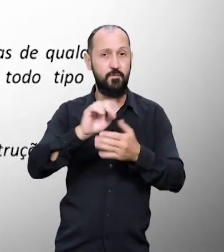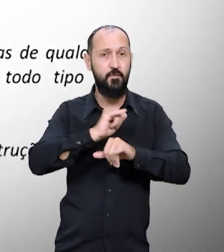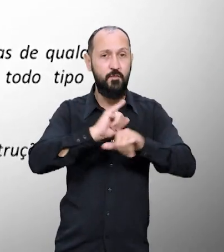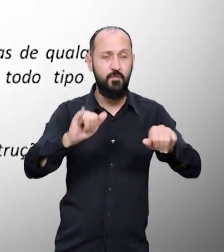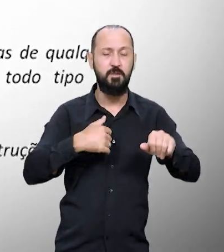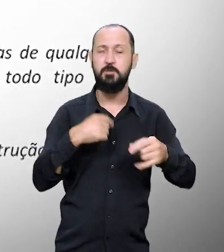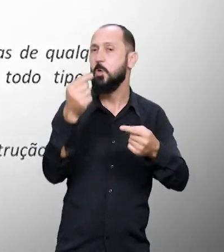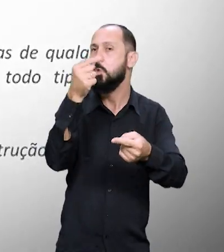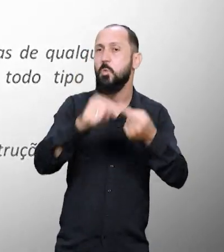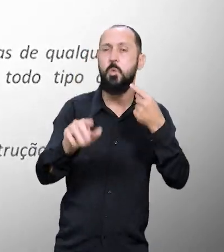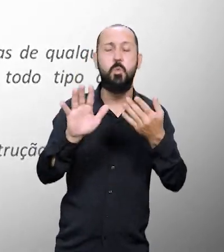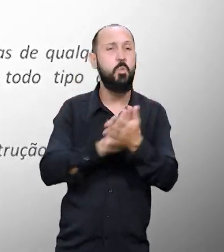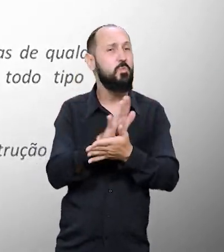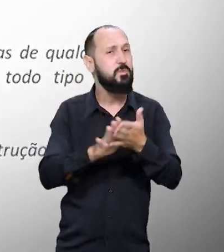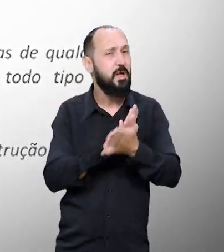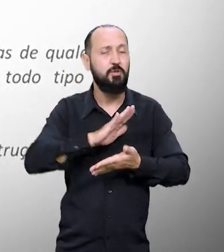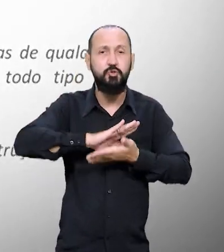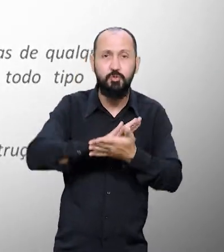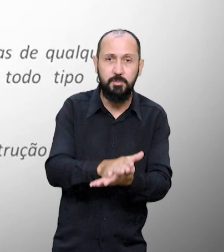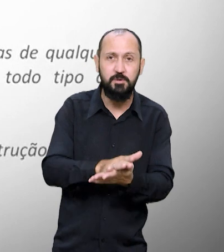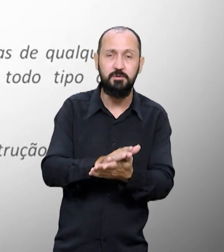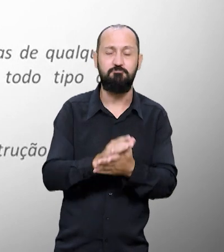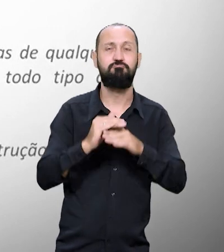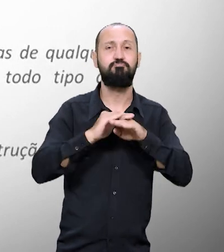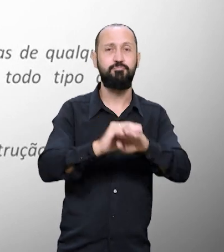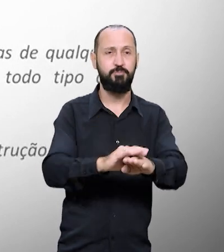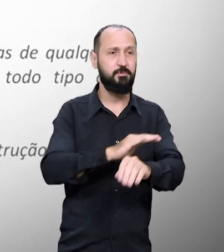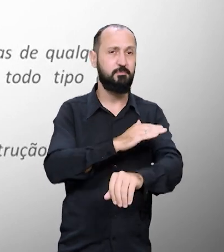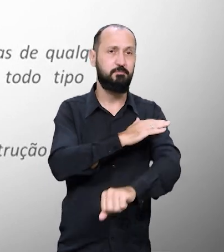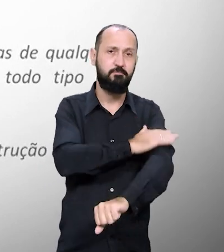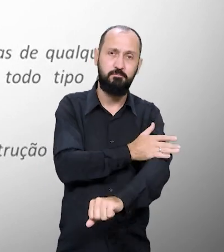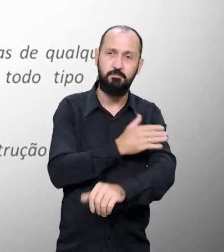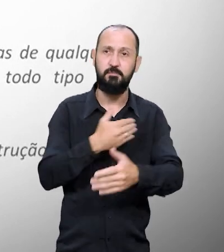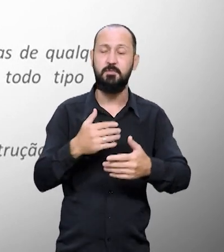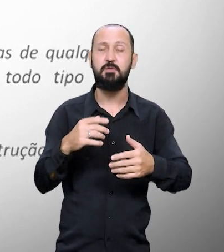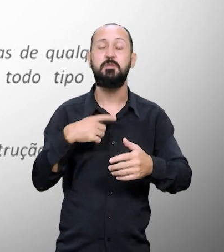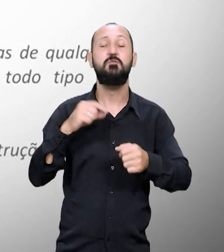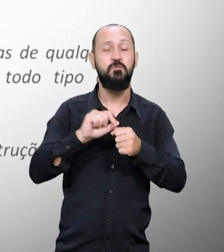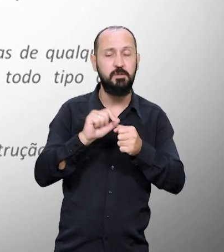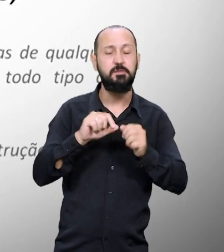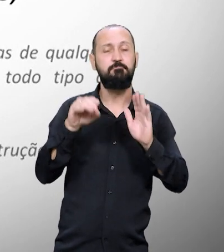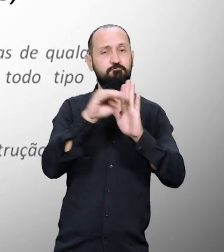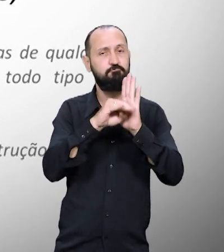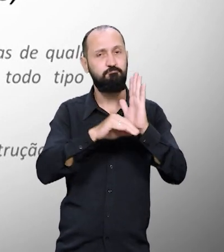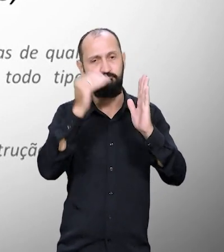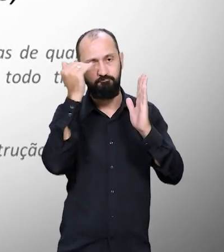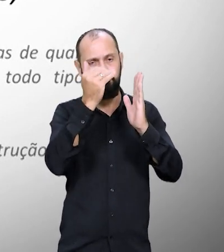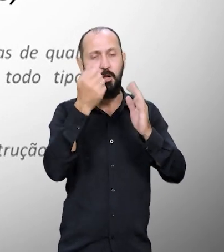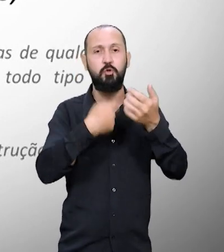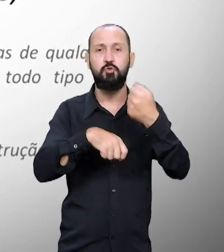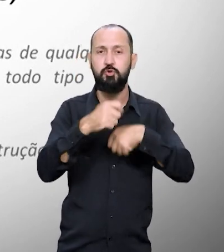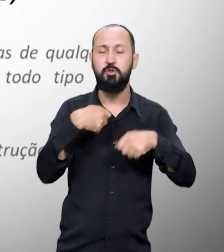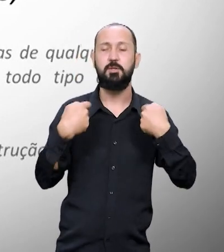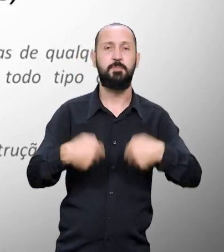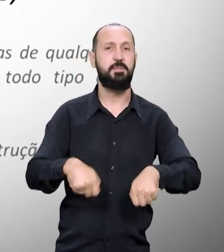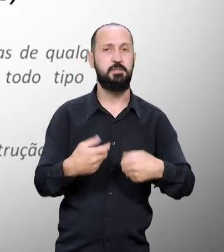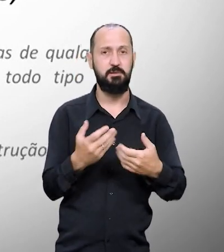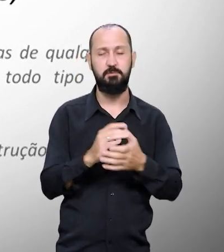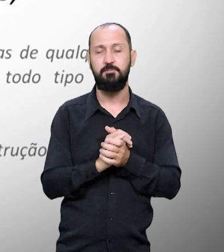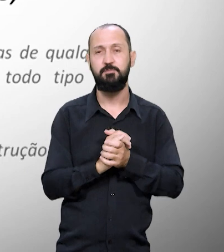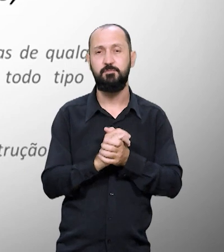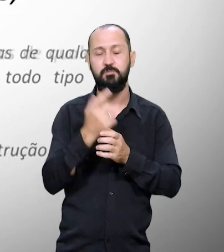reforçou repúdio a qualquer ato de preconceito e discriminação e informou que estão sendo tomadas as medidas administrativas